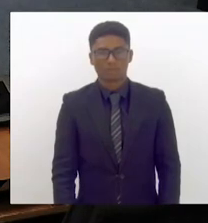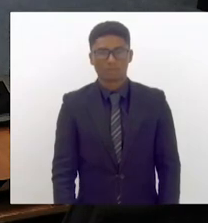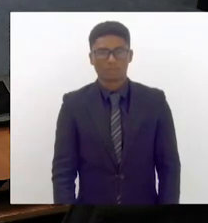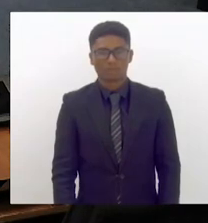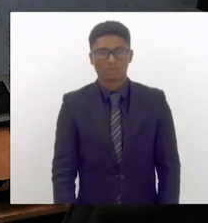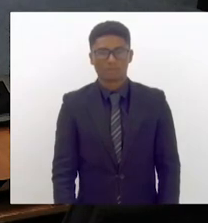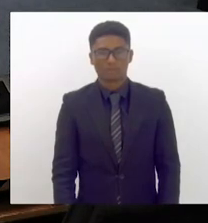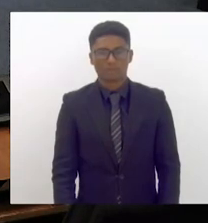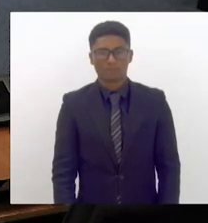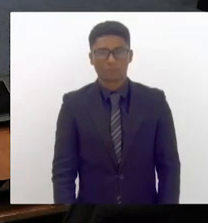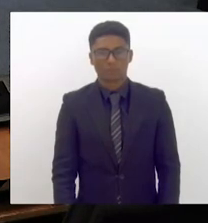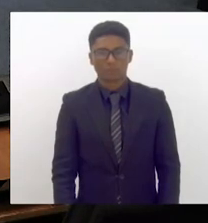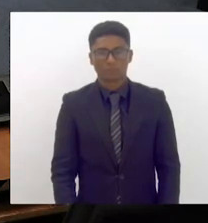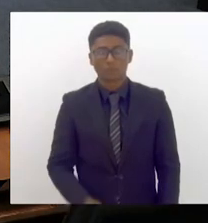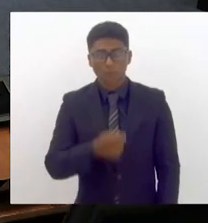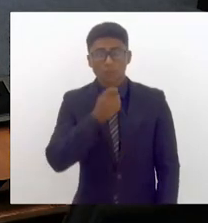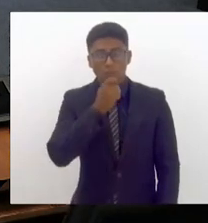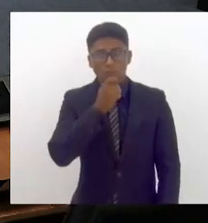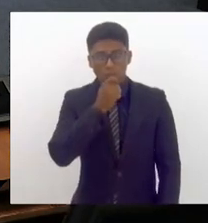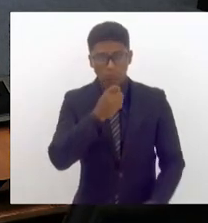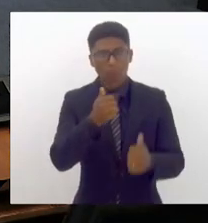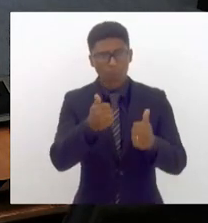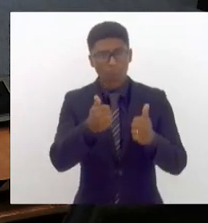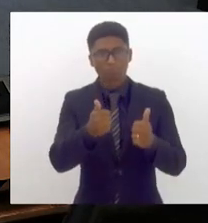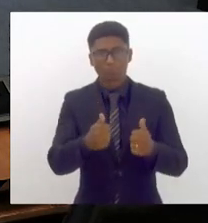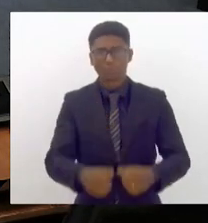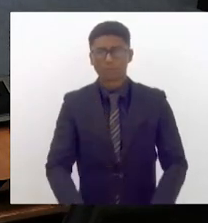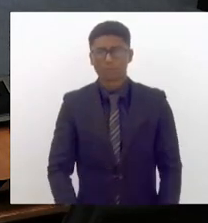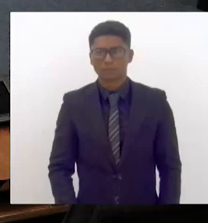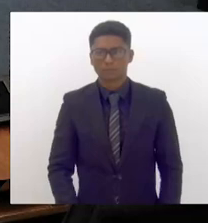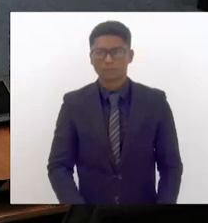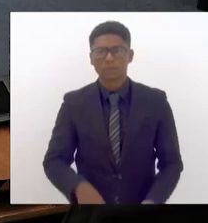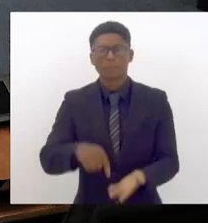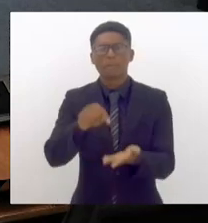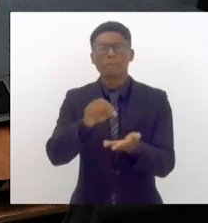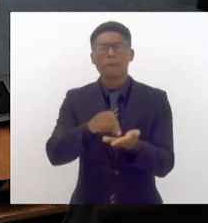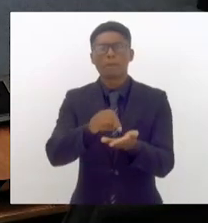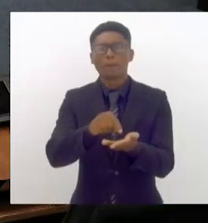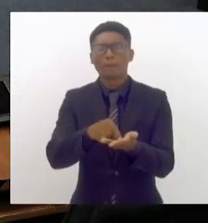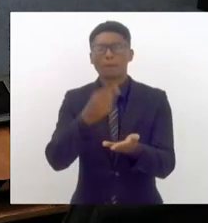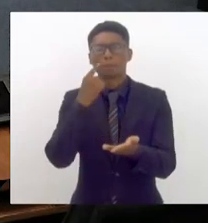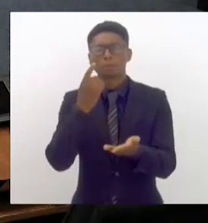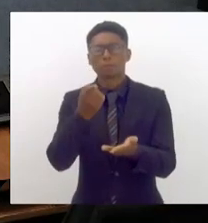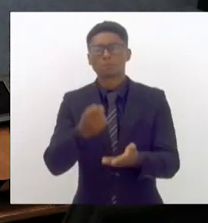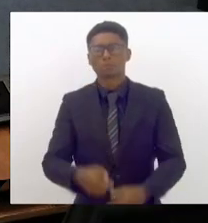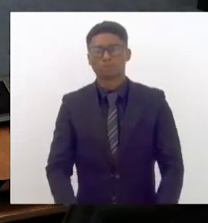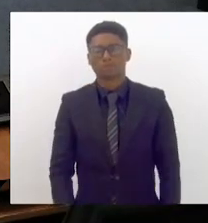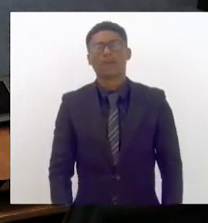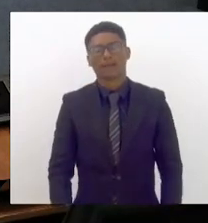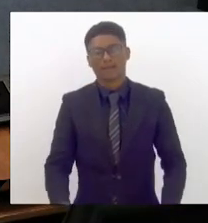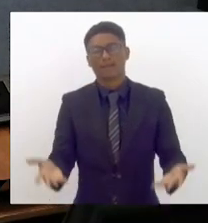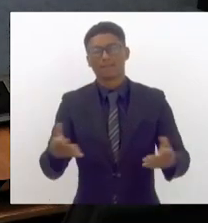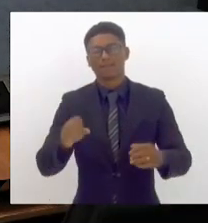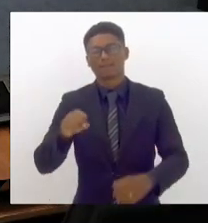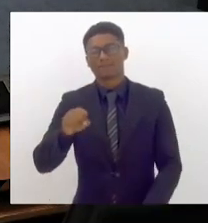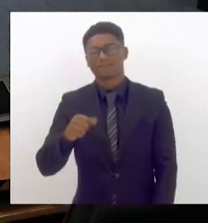Está com som. Liga aí Liga aí Ligou Pronto